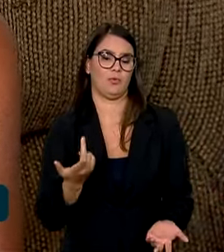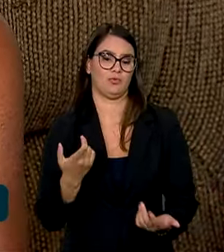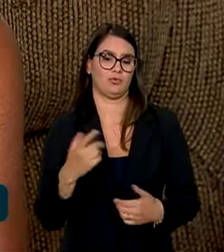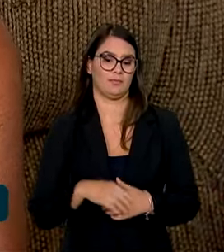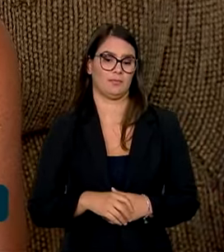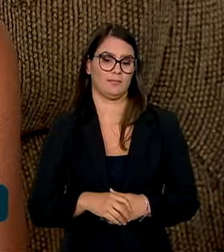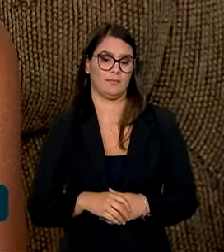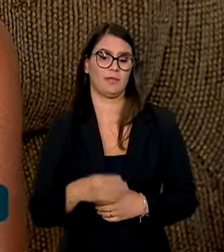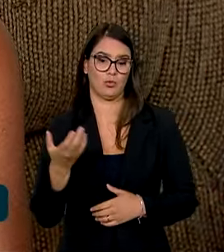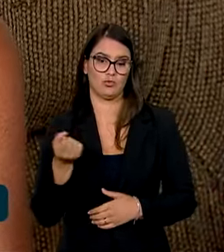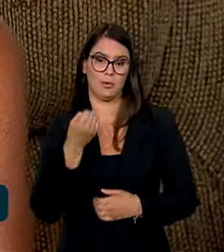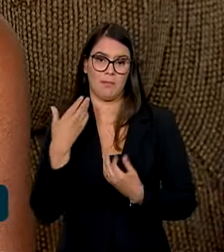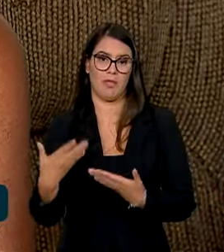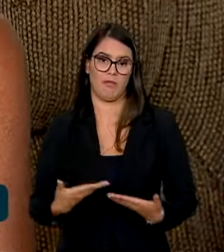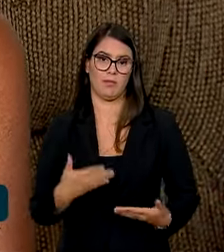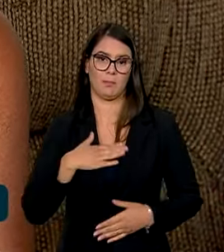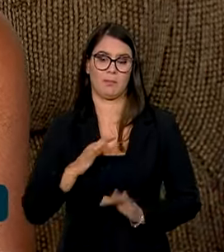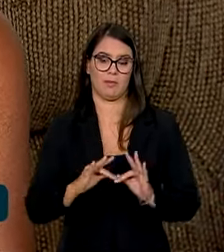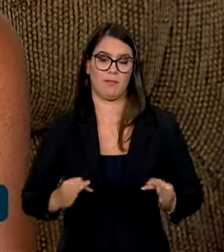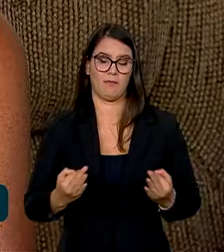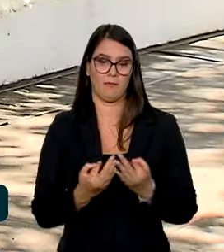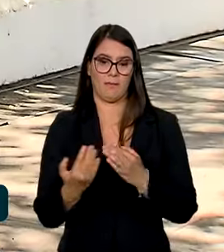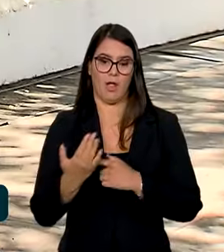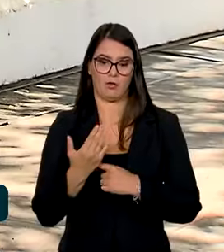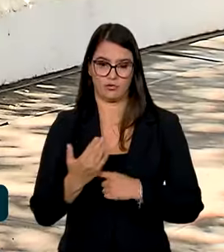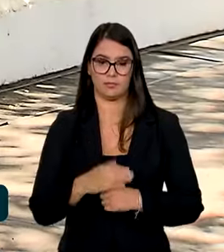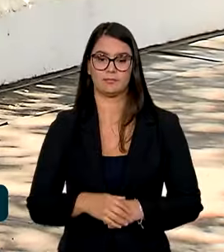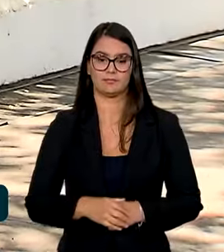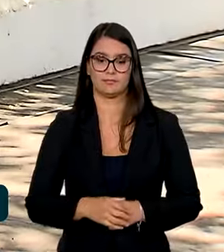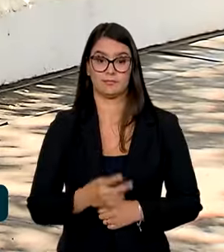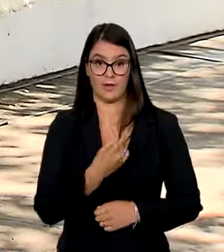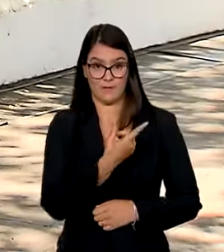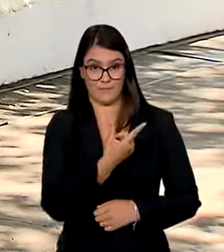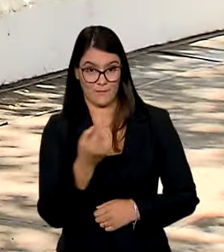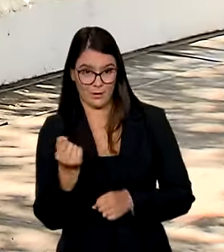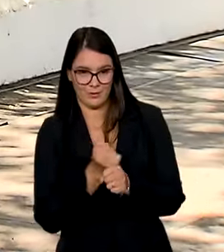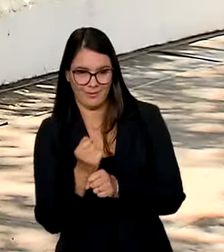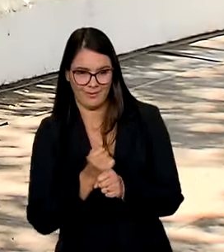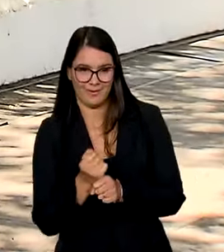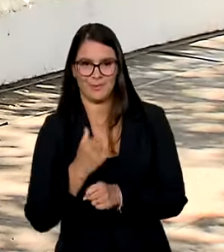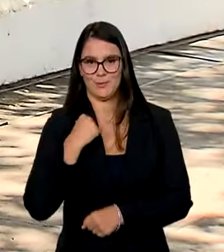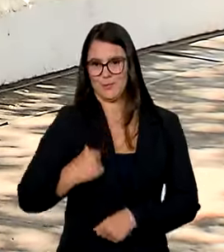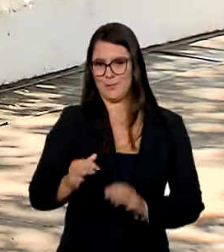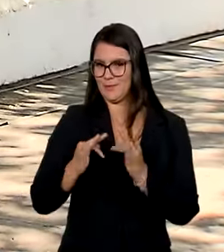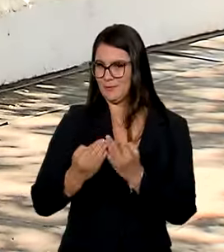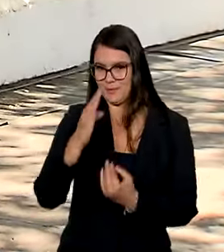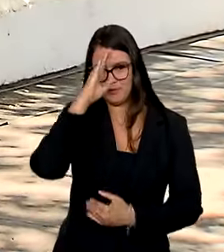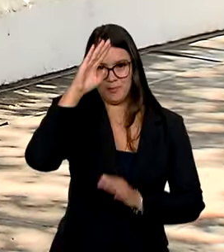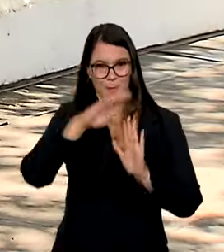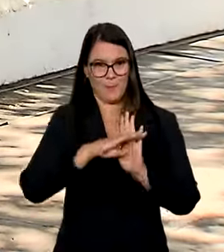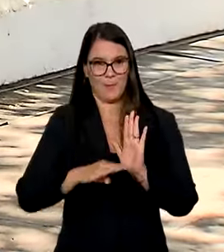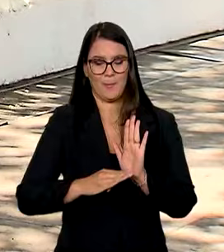ele é bem-vindo para mim, para mim ele é bem-vindo e ajuda muito. Há duas décadas, o Bolsa Família, o maior programa de